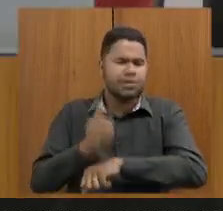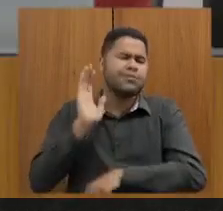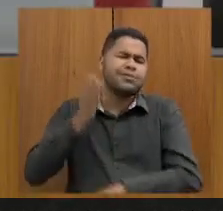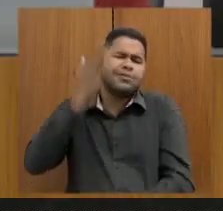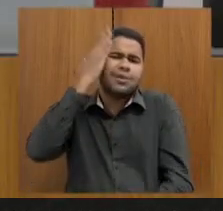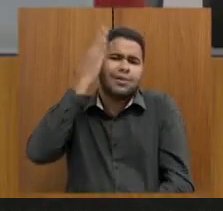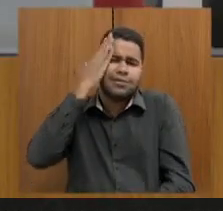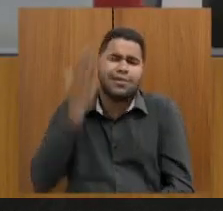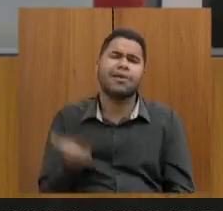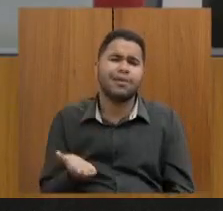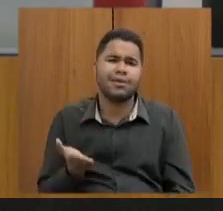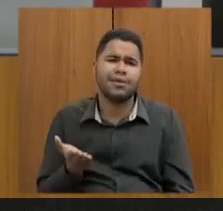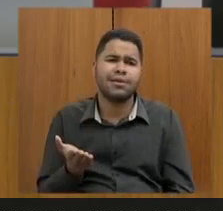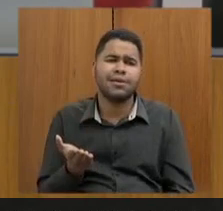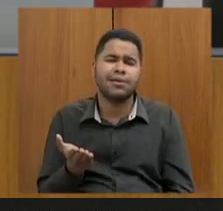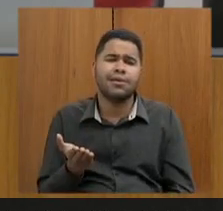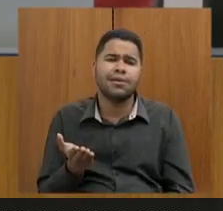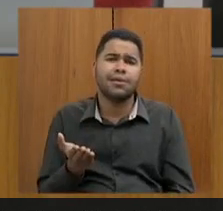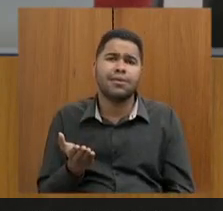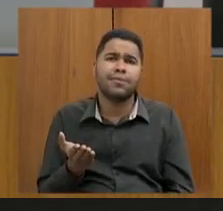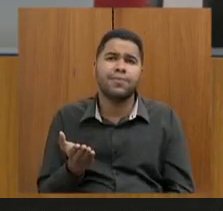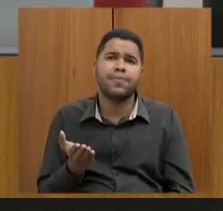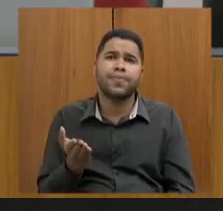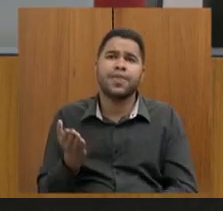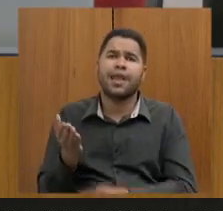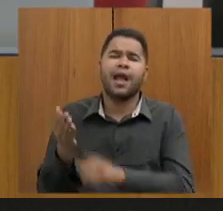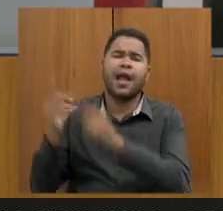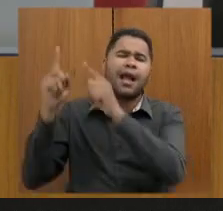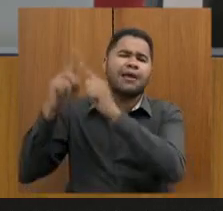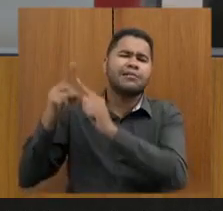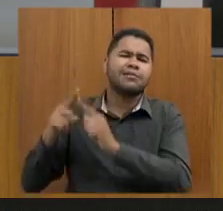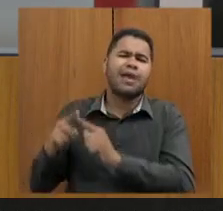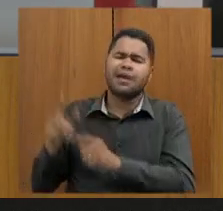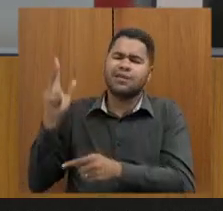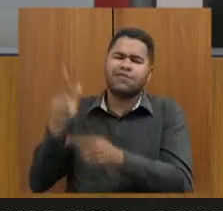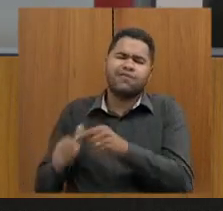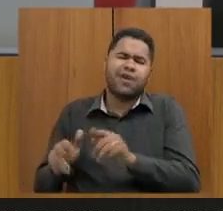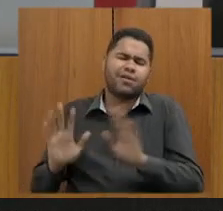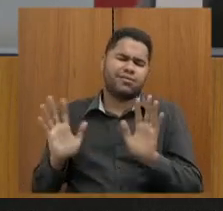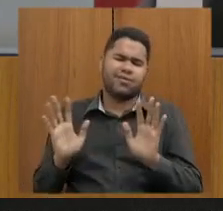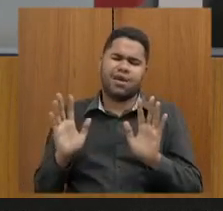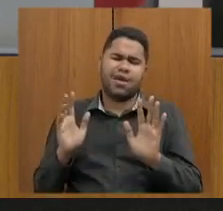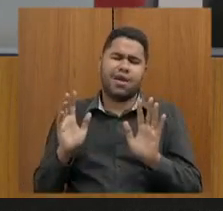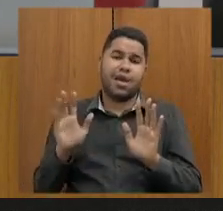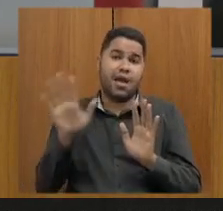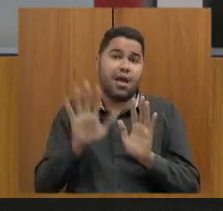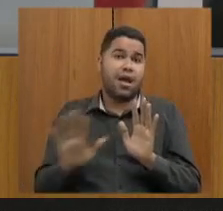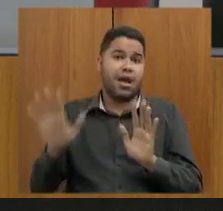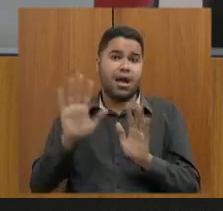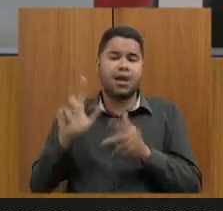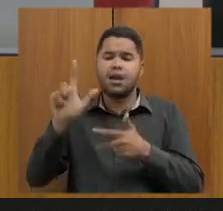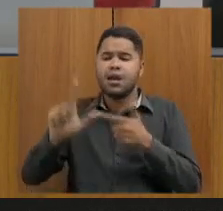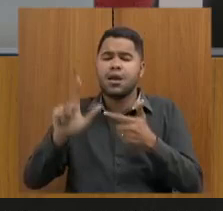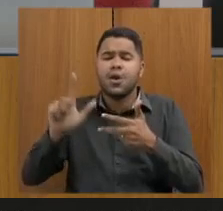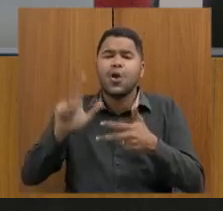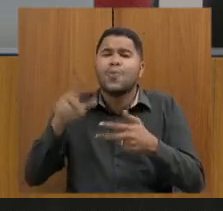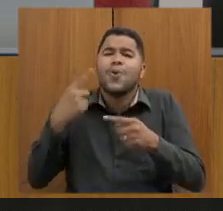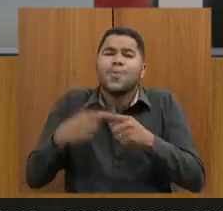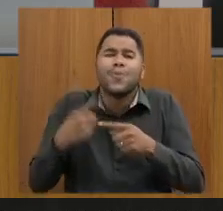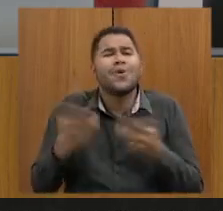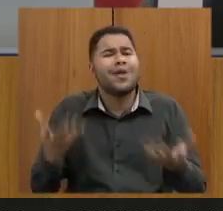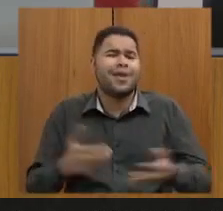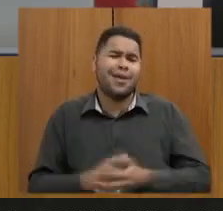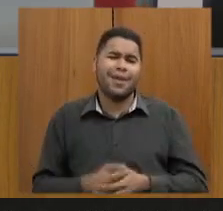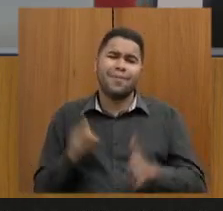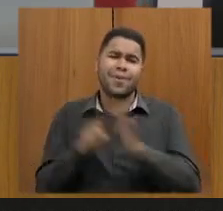repôs. Eu sei. As questões técnicas do veto, aí é no âmbito do legislativo. Mas por que a Secretaria fez